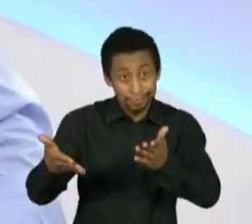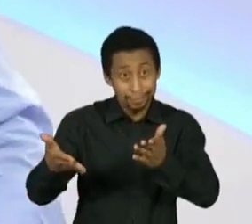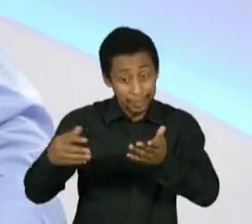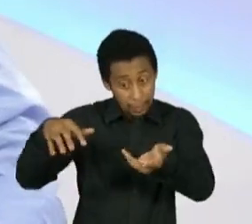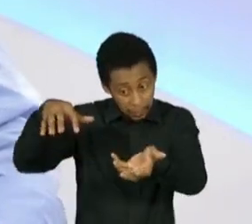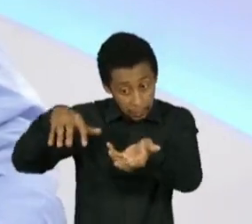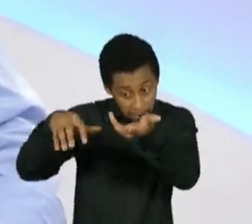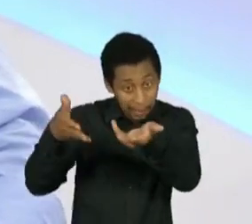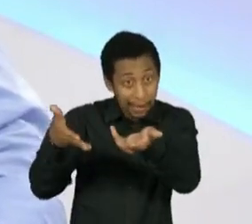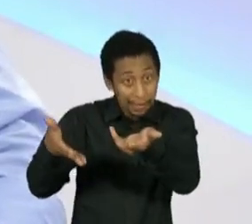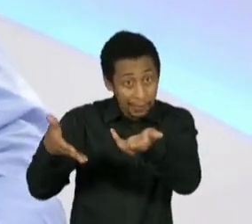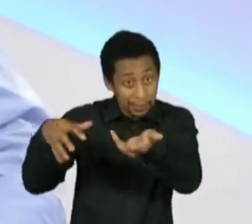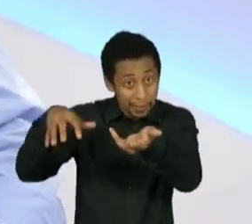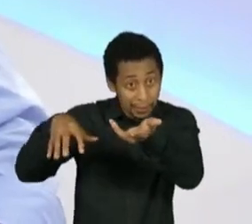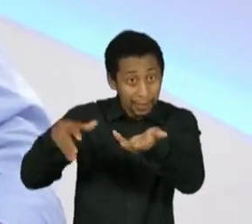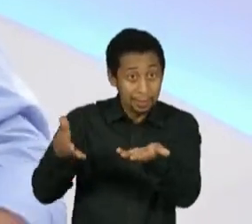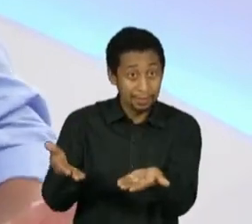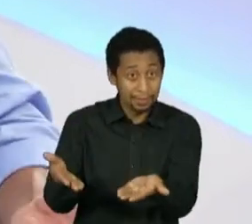Nacional,